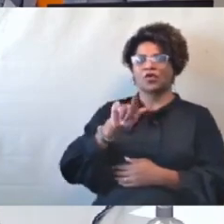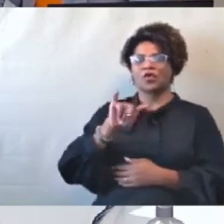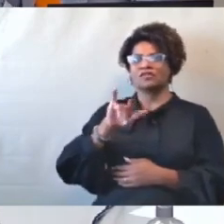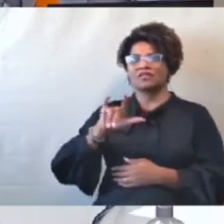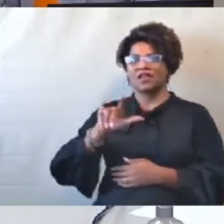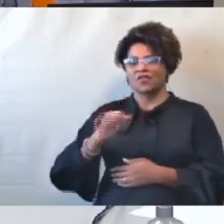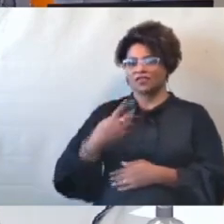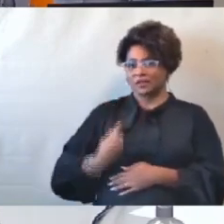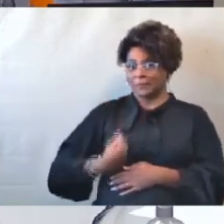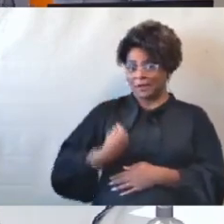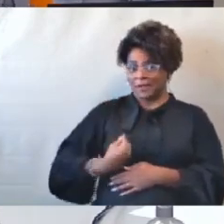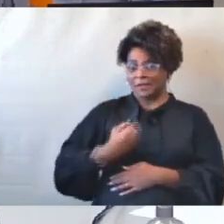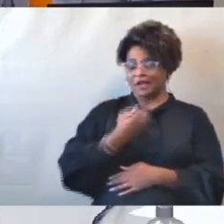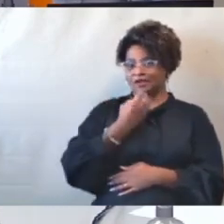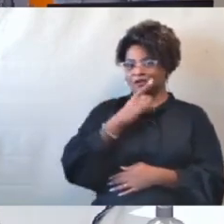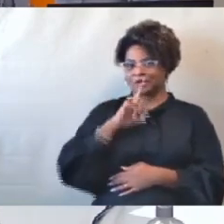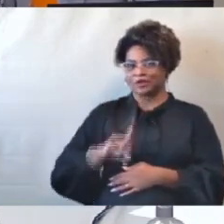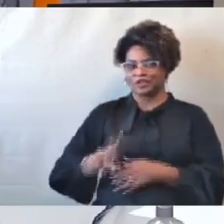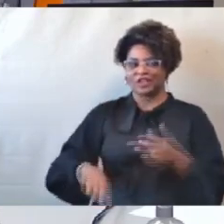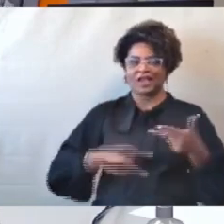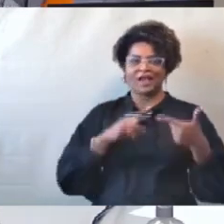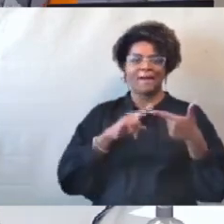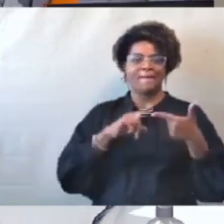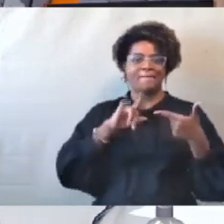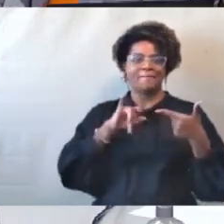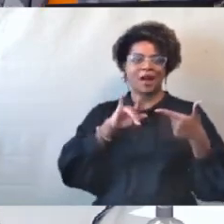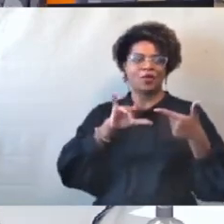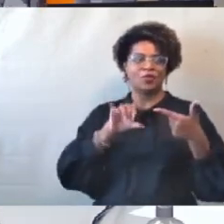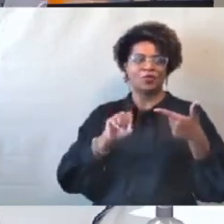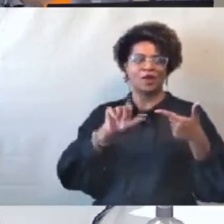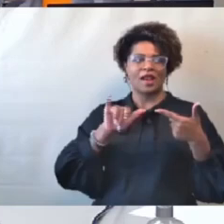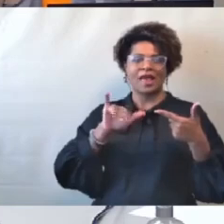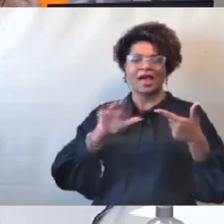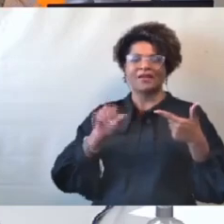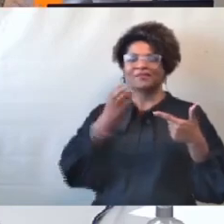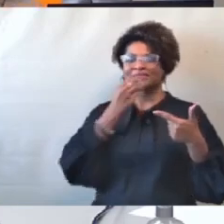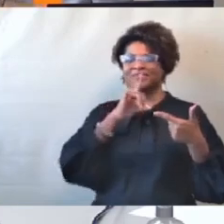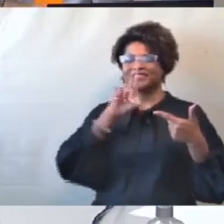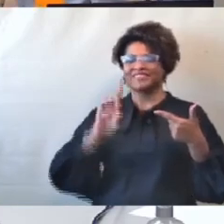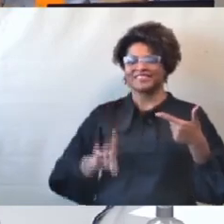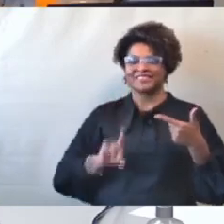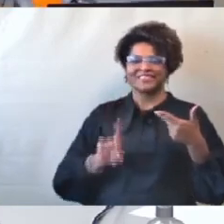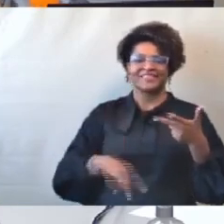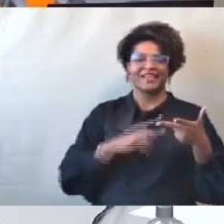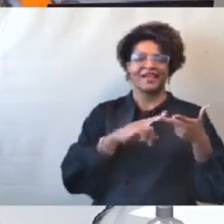Vereador Braulio Lara. Presente. Vereador Jorge Santos.